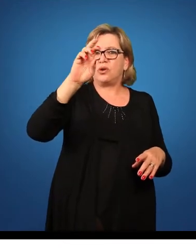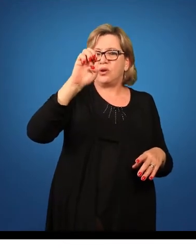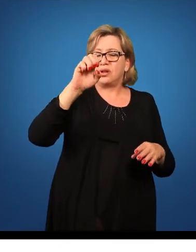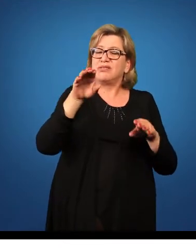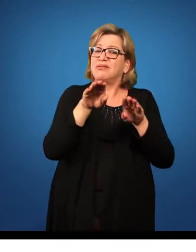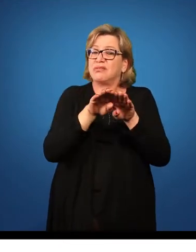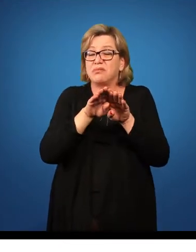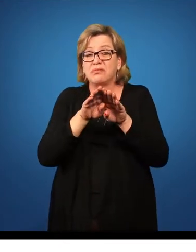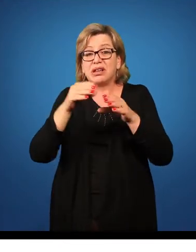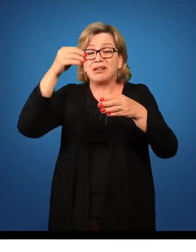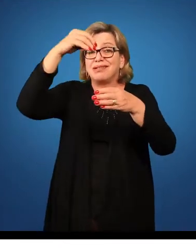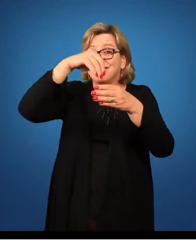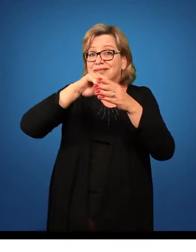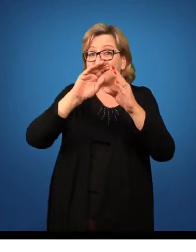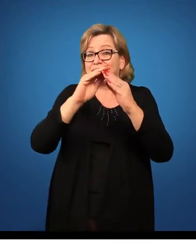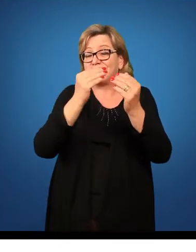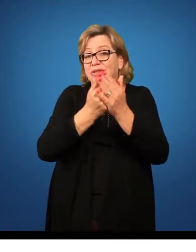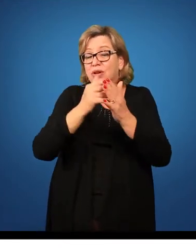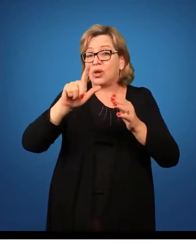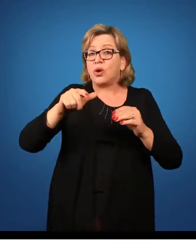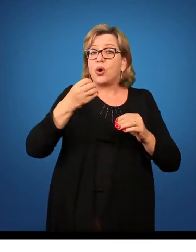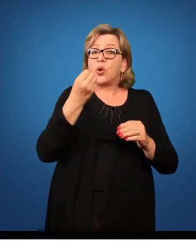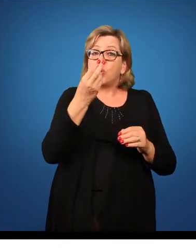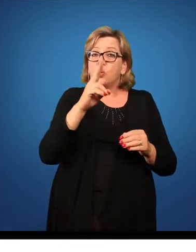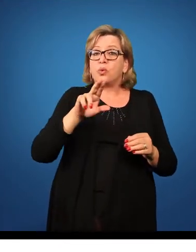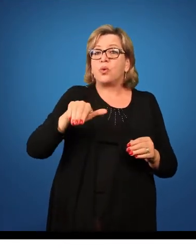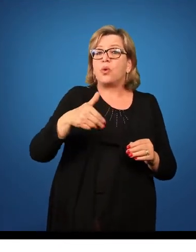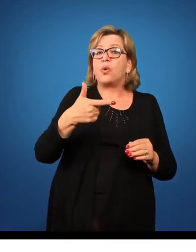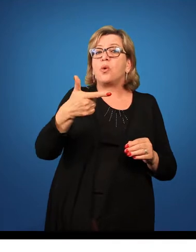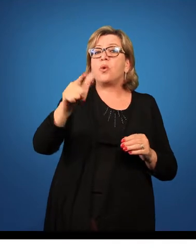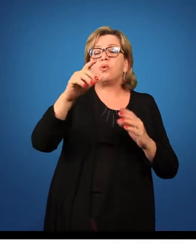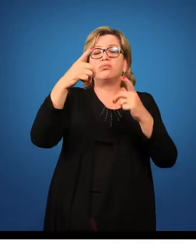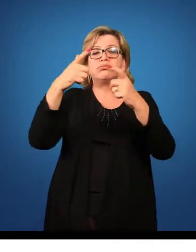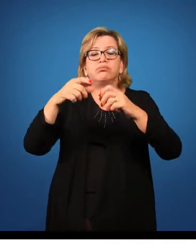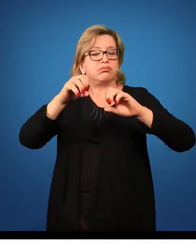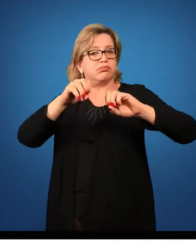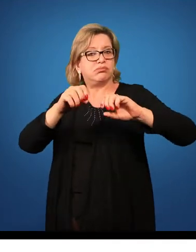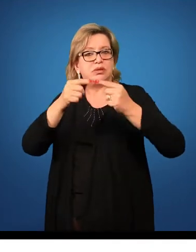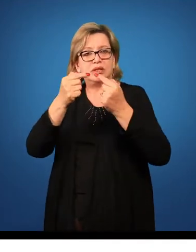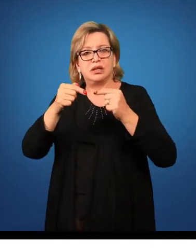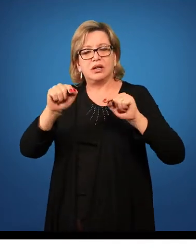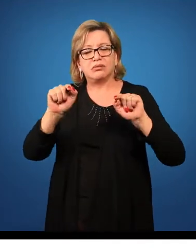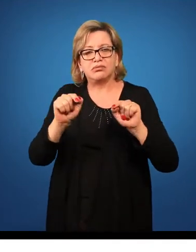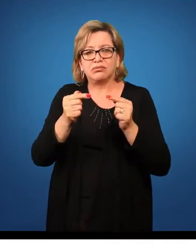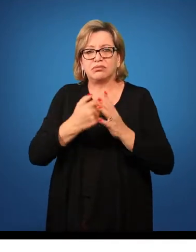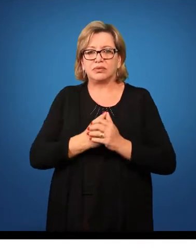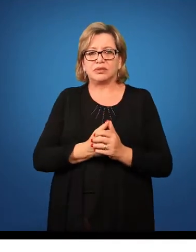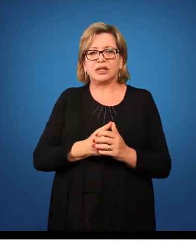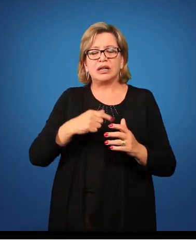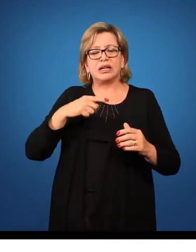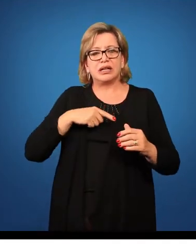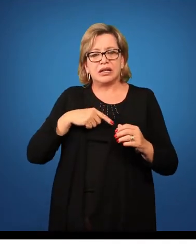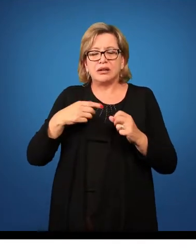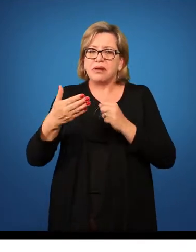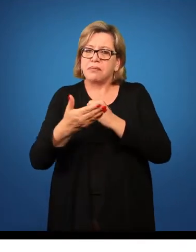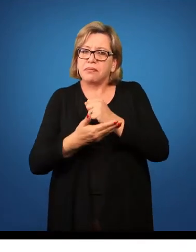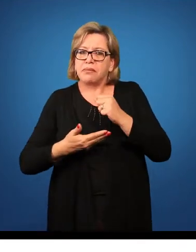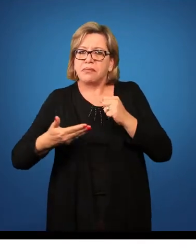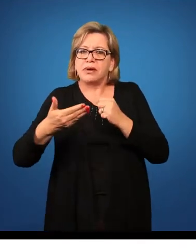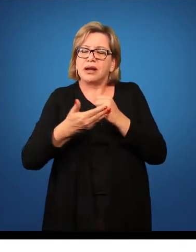instituições de ensino não formal. A gente tem, então, alguns fundamentos teóricos,